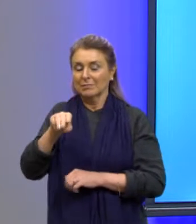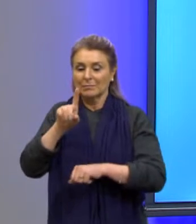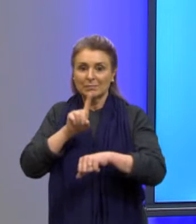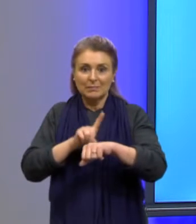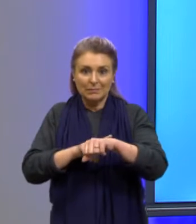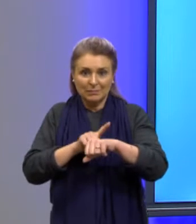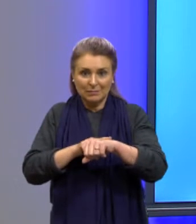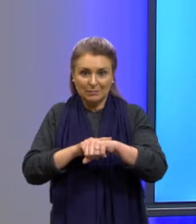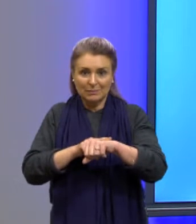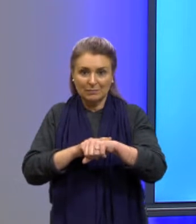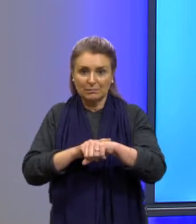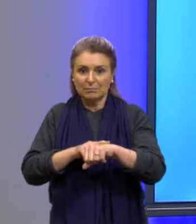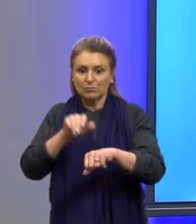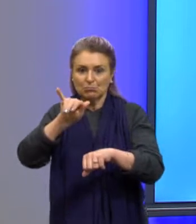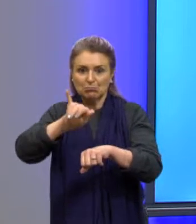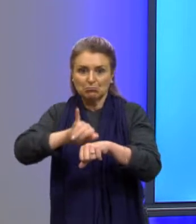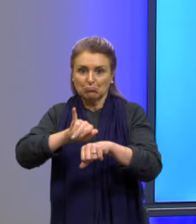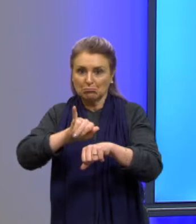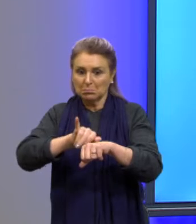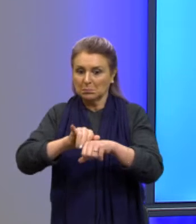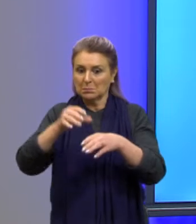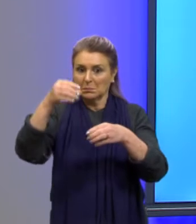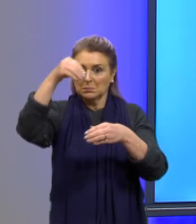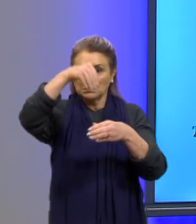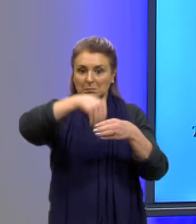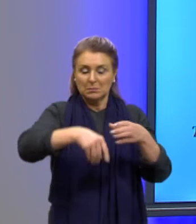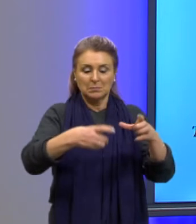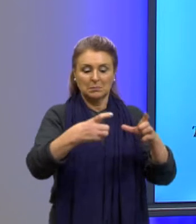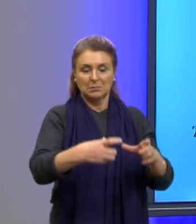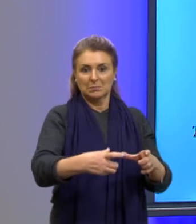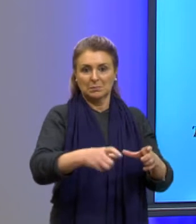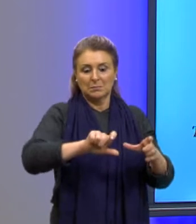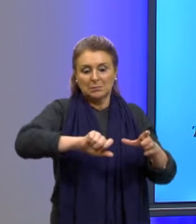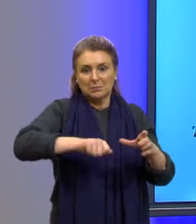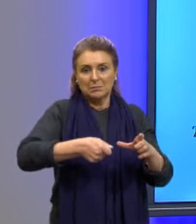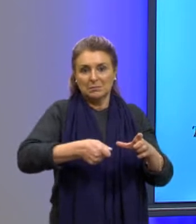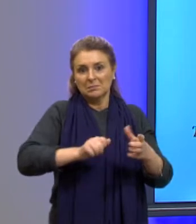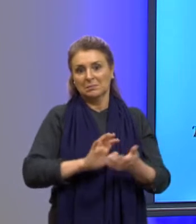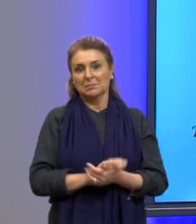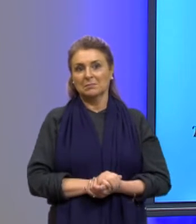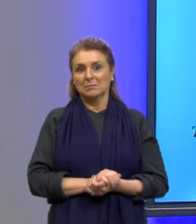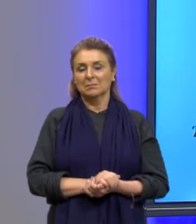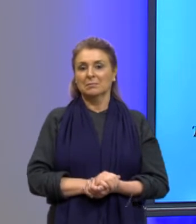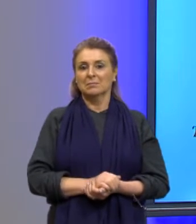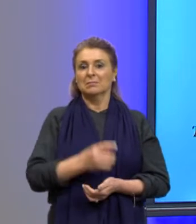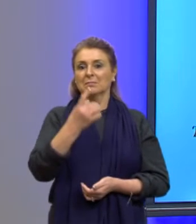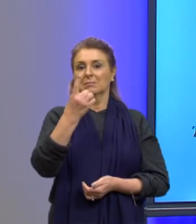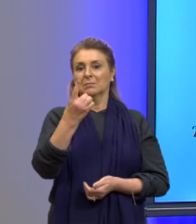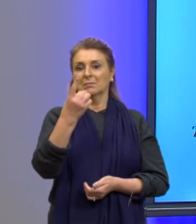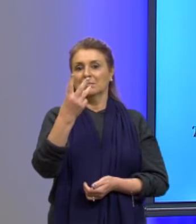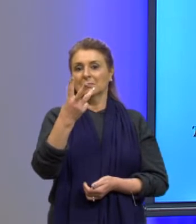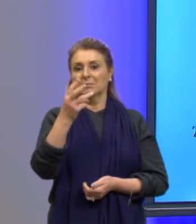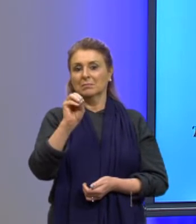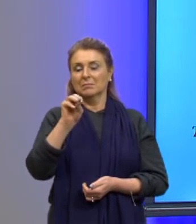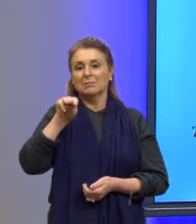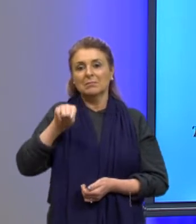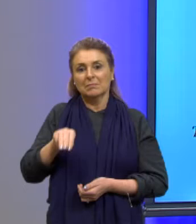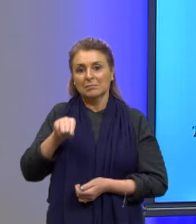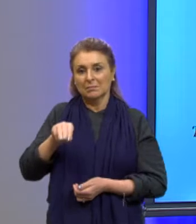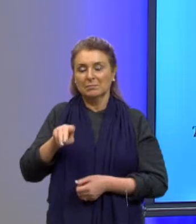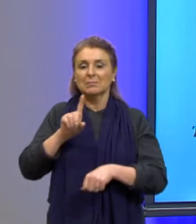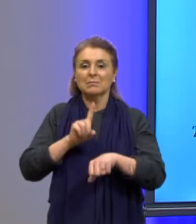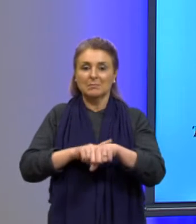de permanência desse no forno. Então, 130 minutos é o tempo de